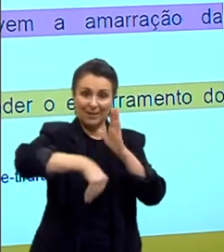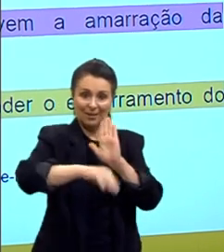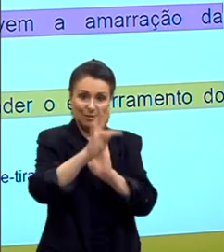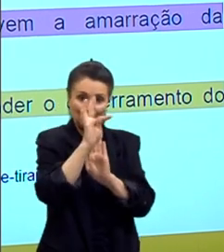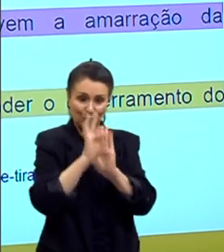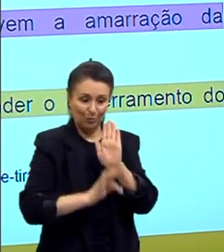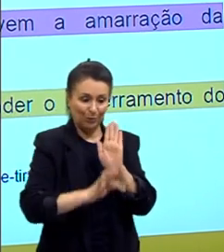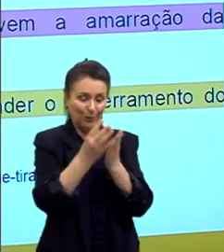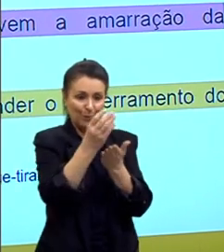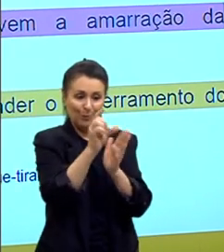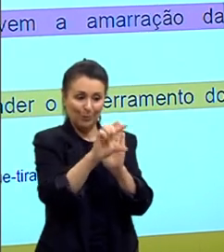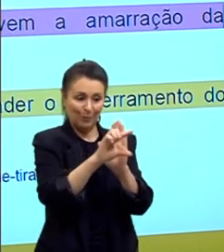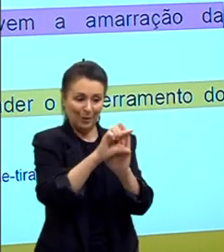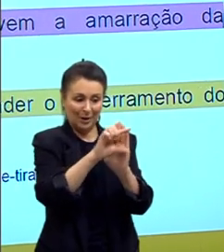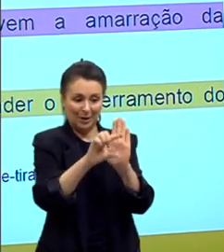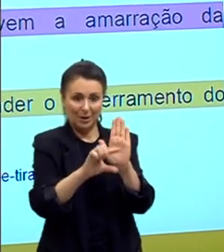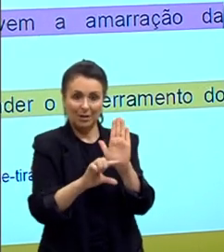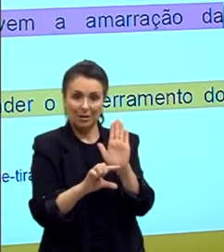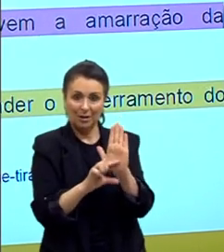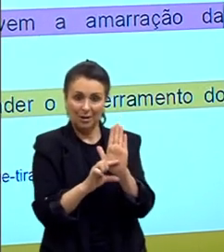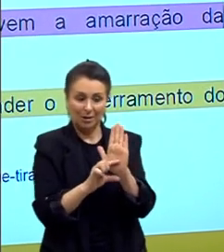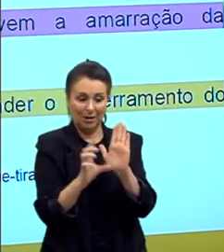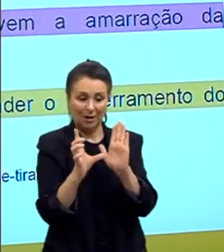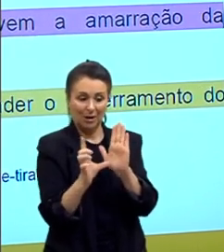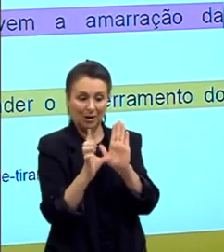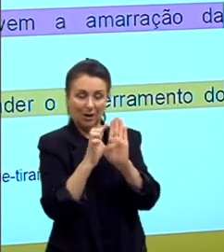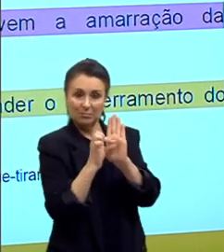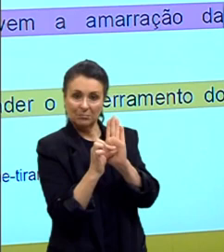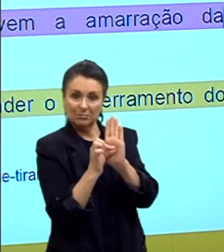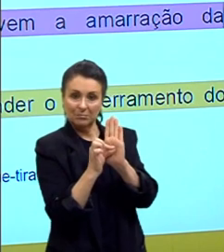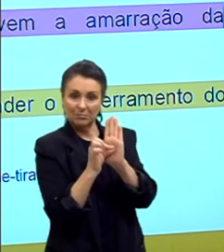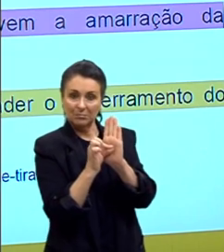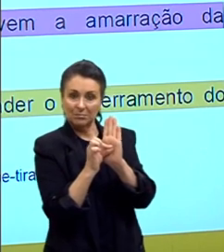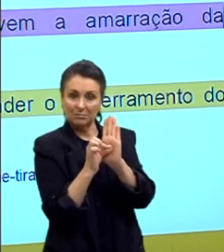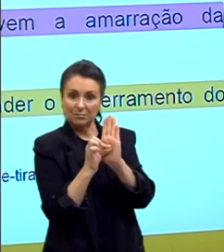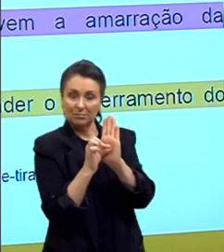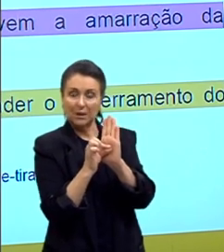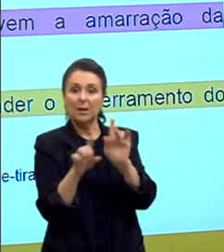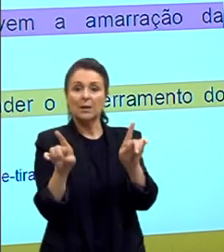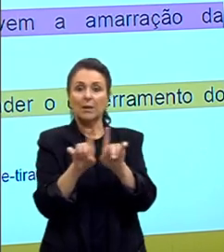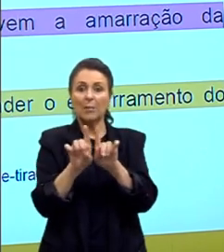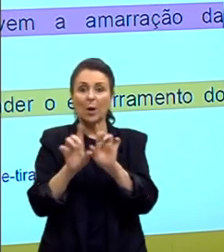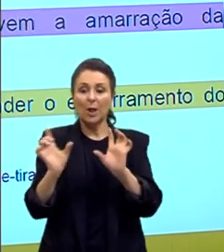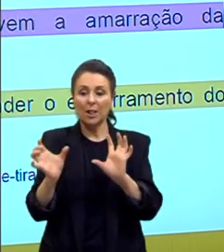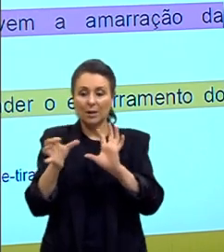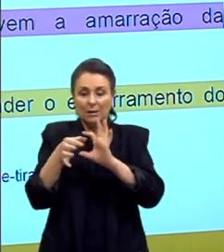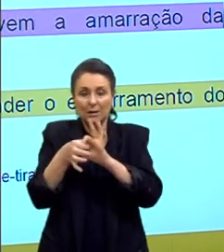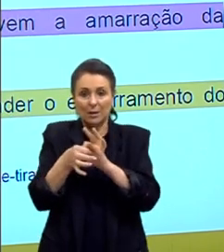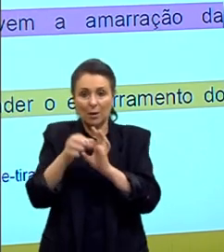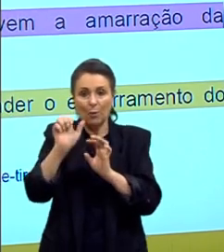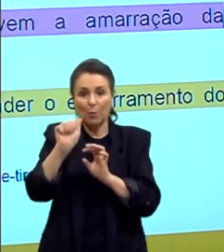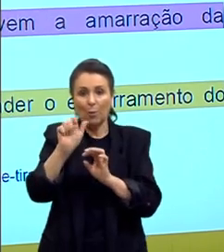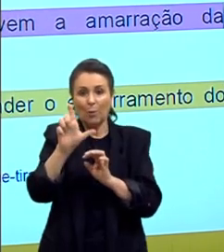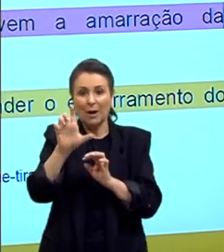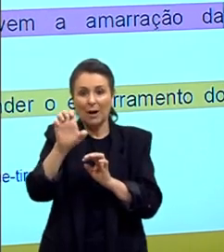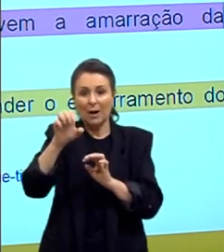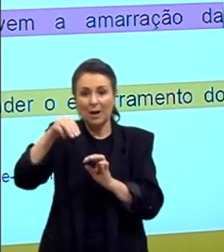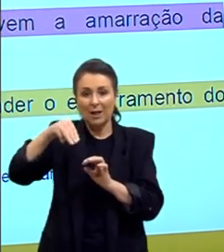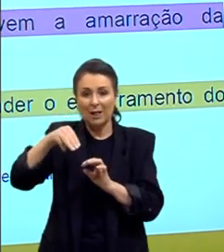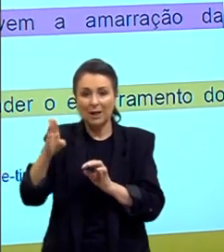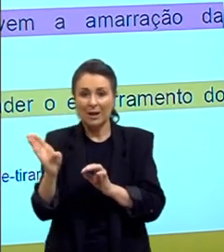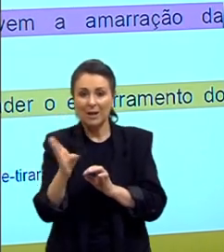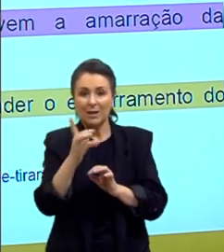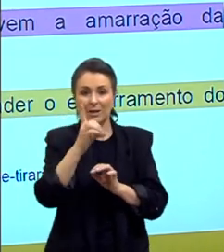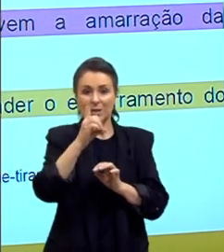porque é entre os parágrafos, e se além disso liga, ele amarra